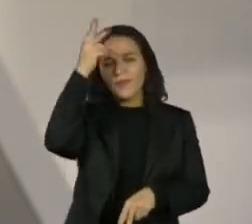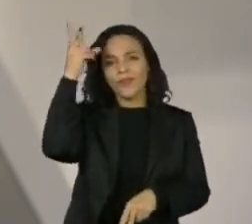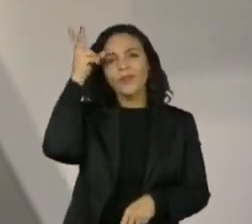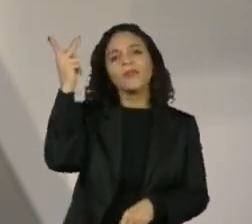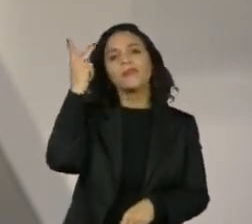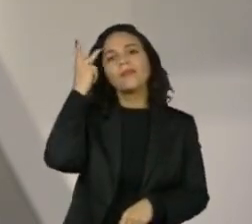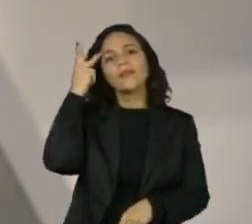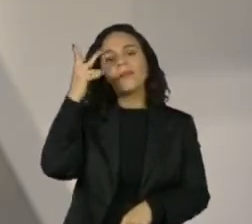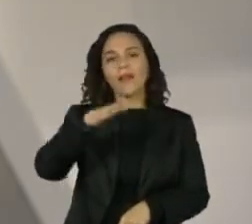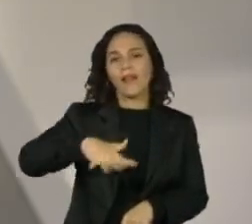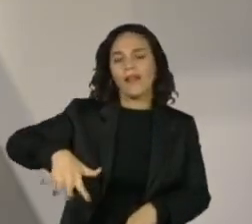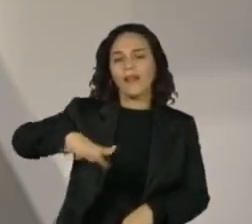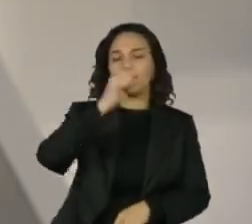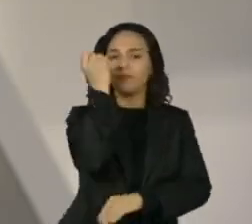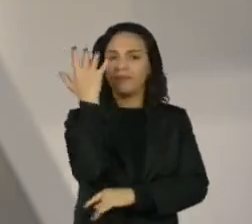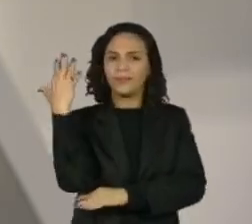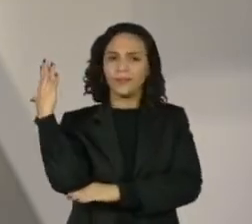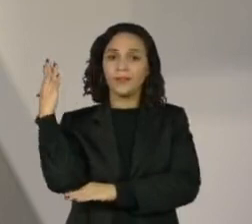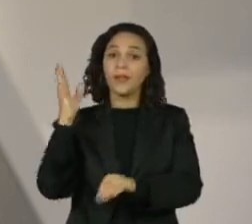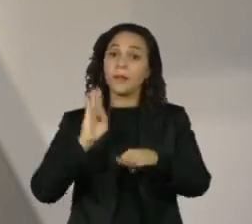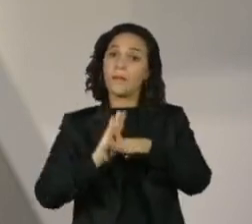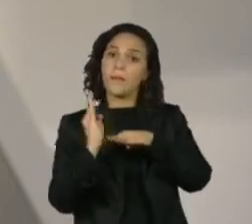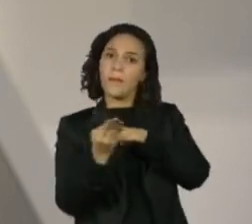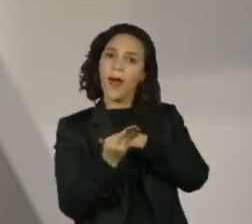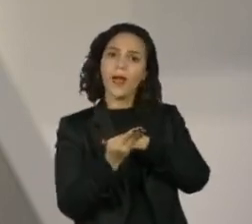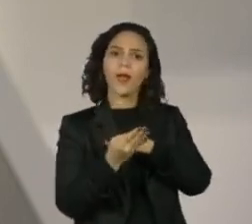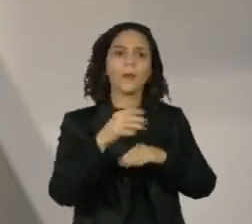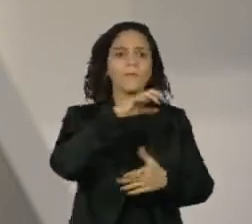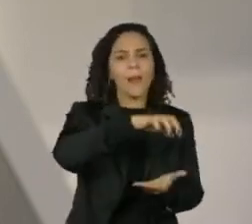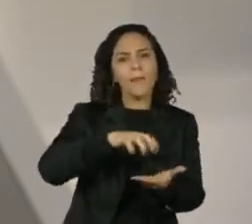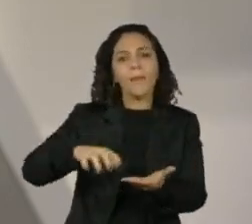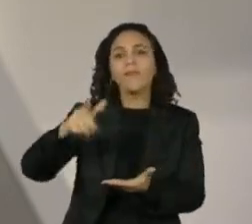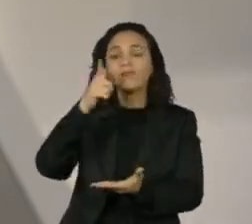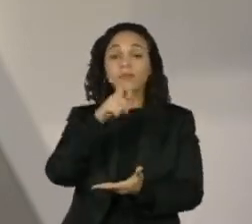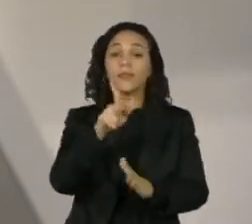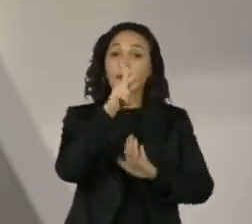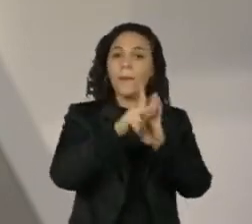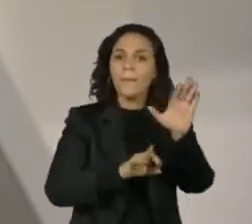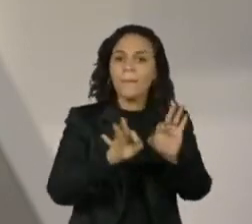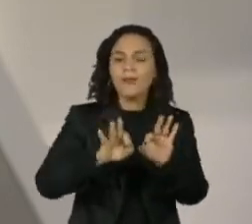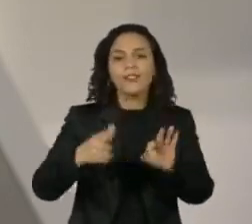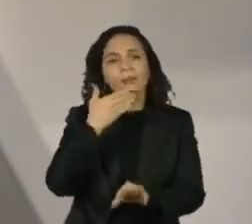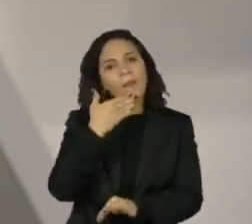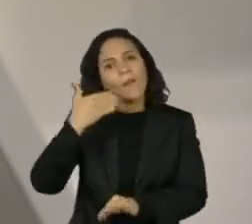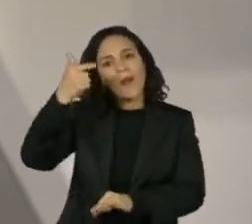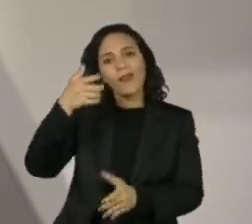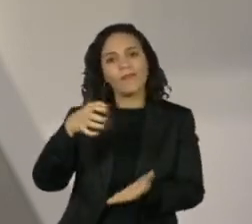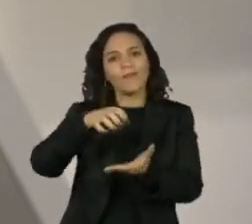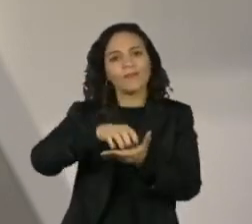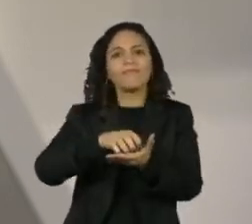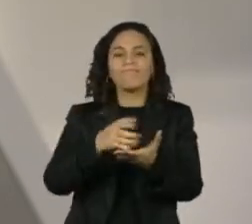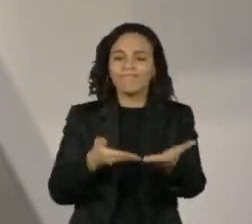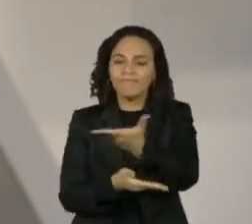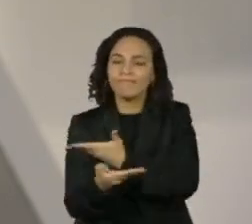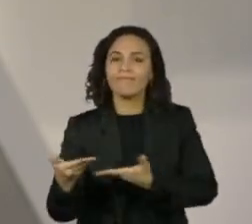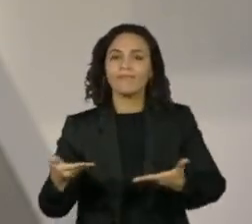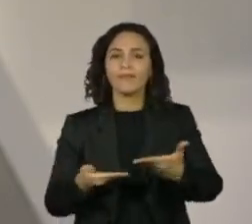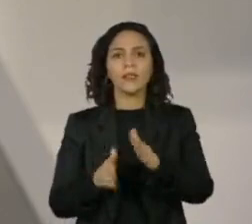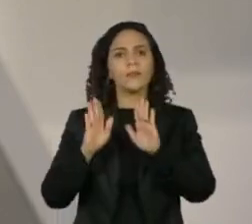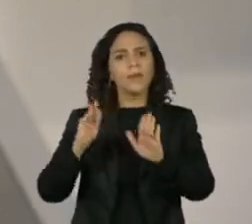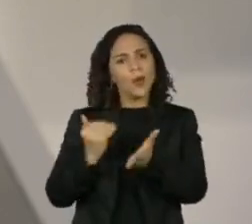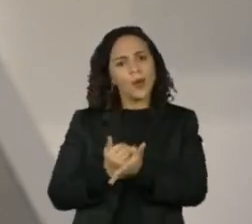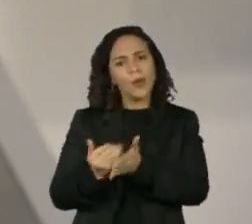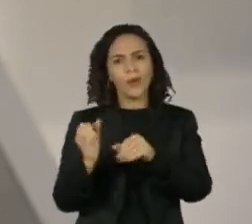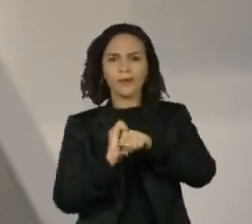Paulo na área ambiental. Vários bairros conseguiram empacar projetos de melhoria com a atuação desses conselhos. Mas desde o